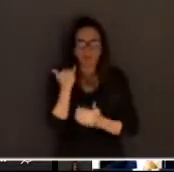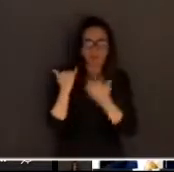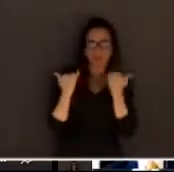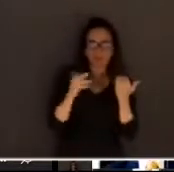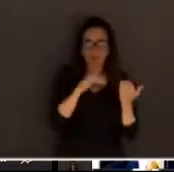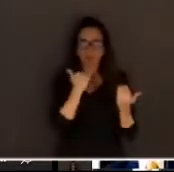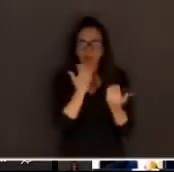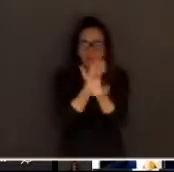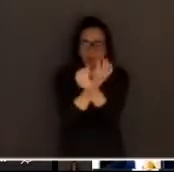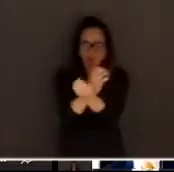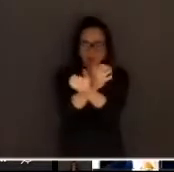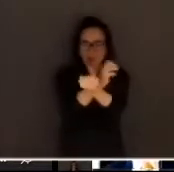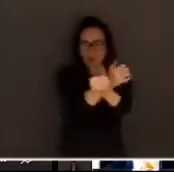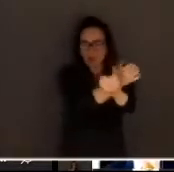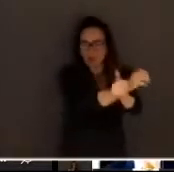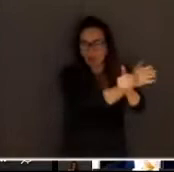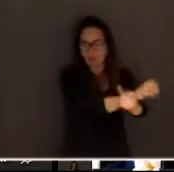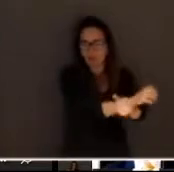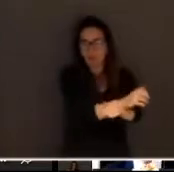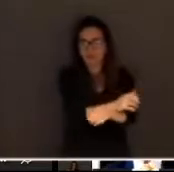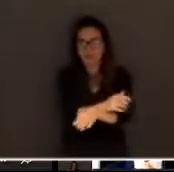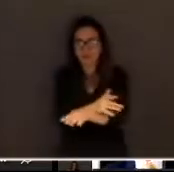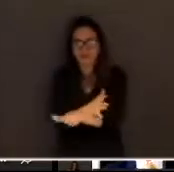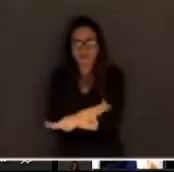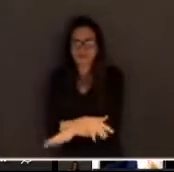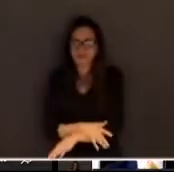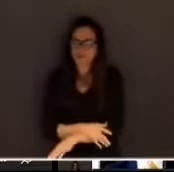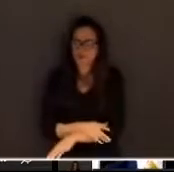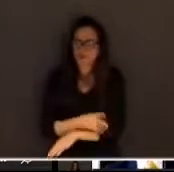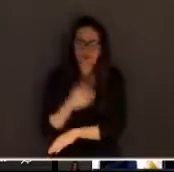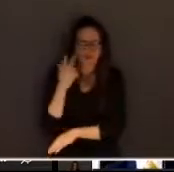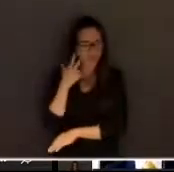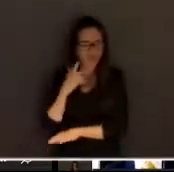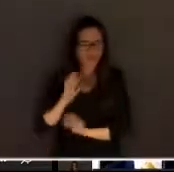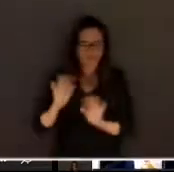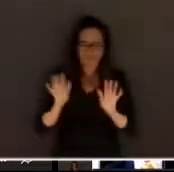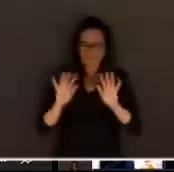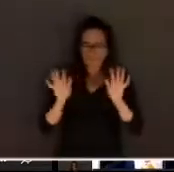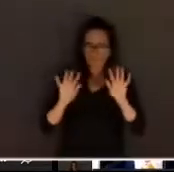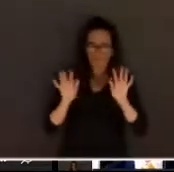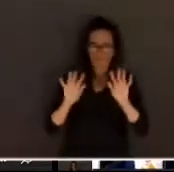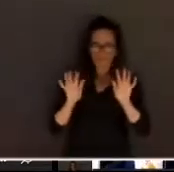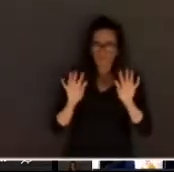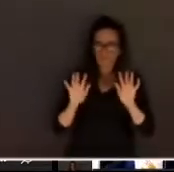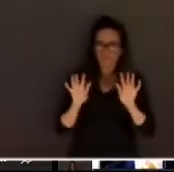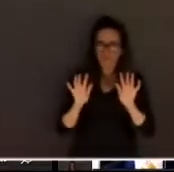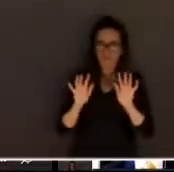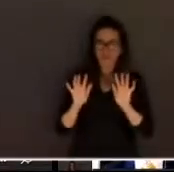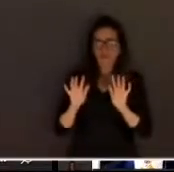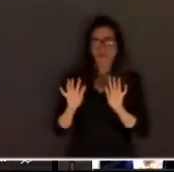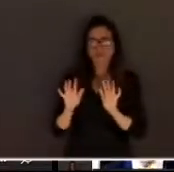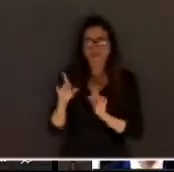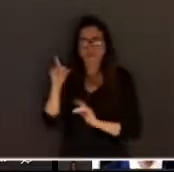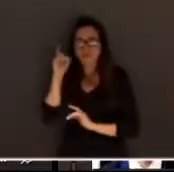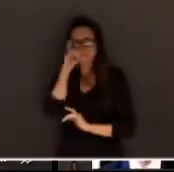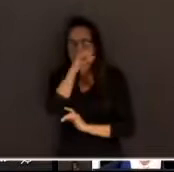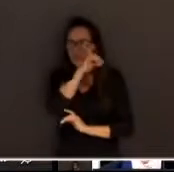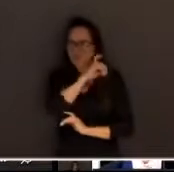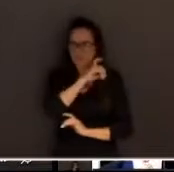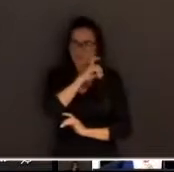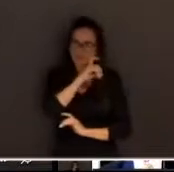algo extremamente absurdo em termos de civilização.